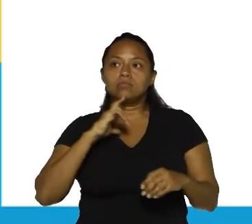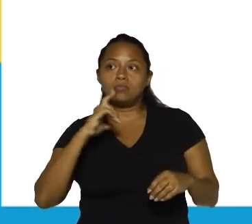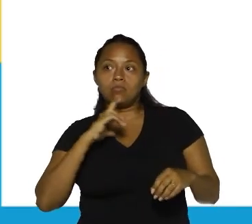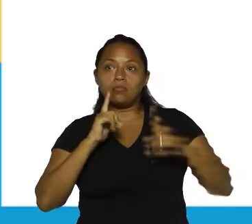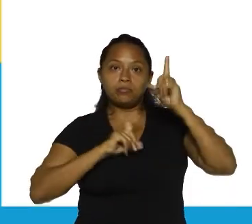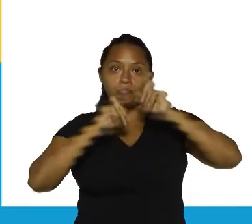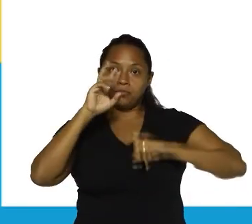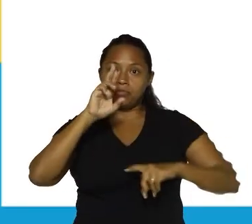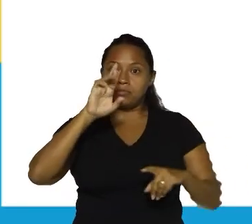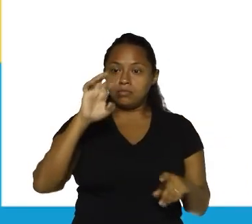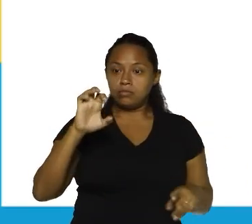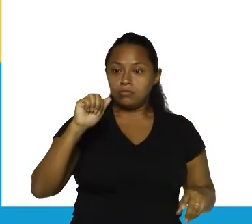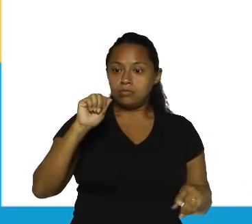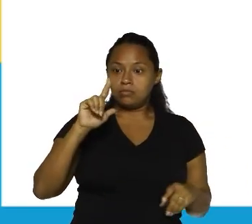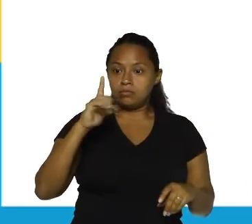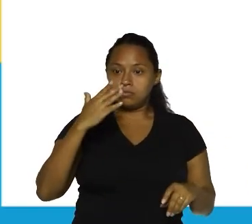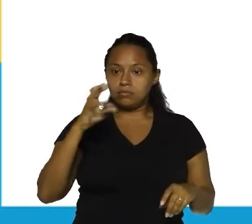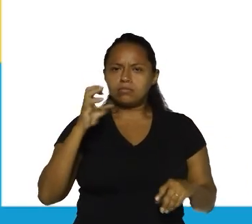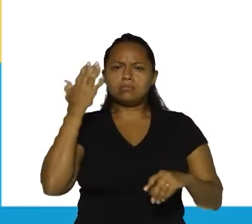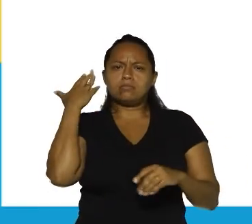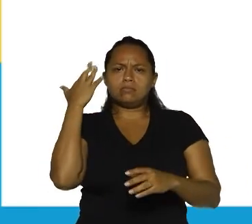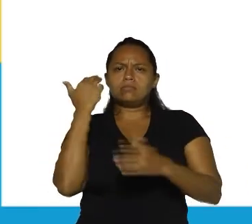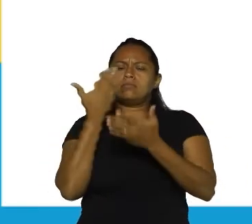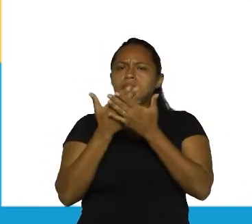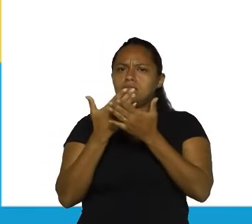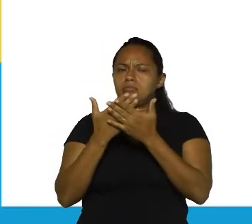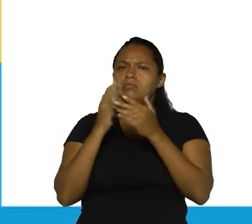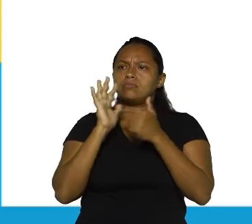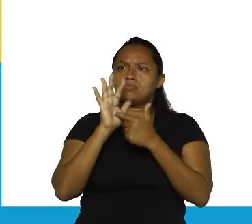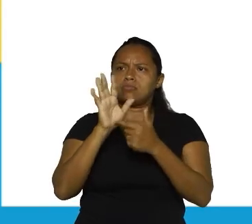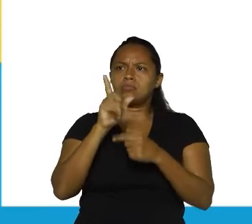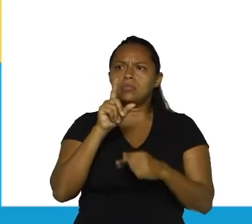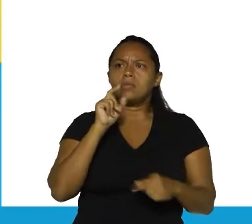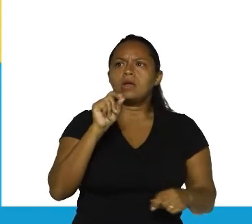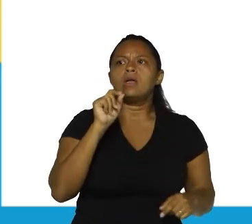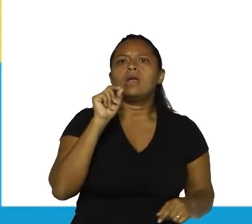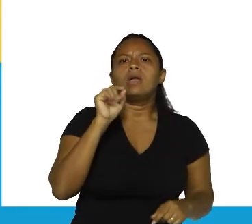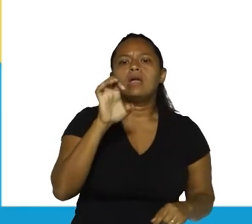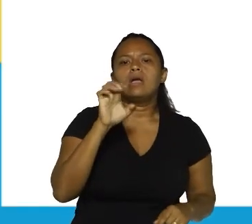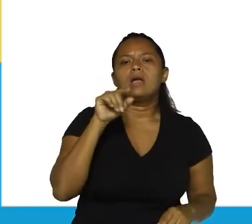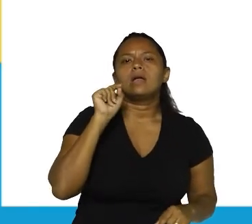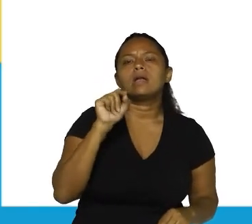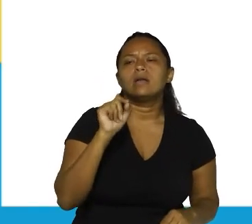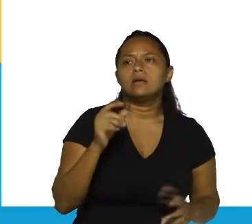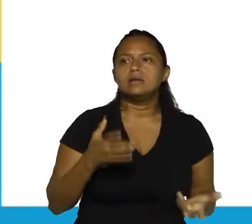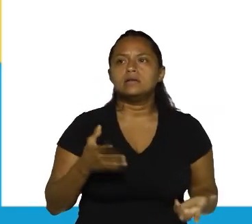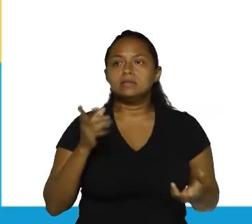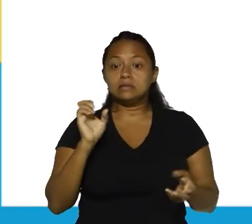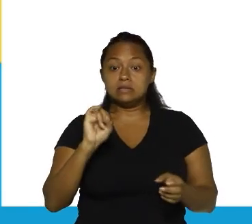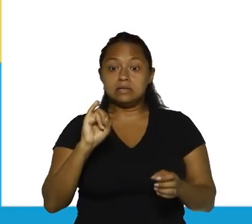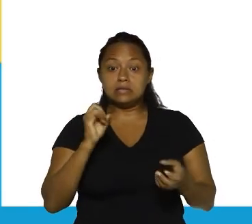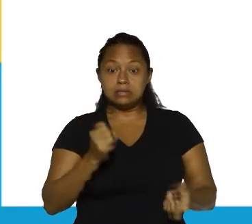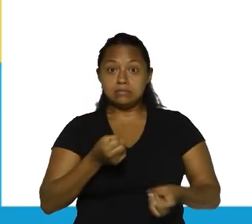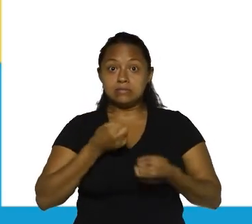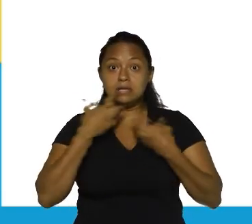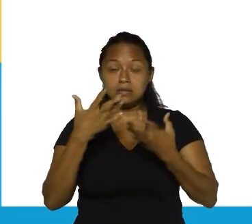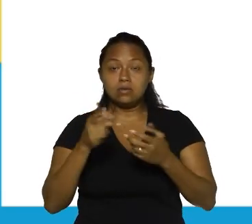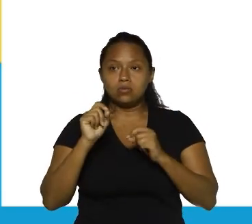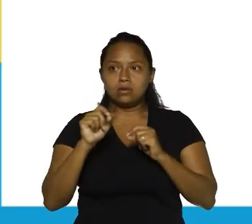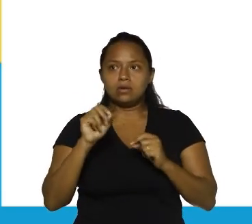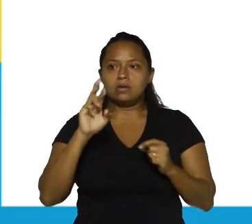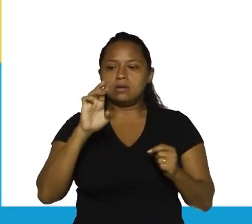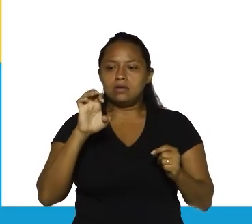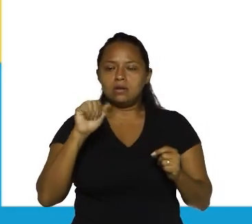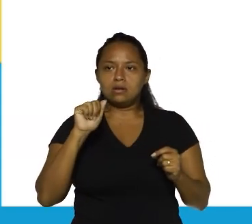realce, nós vimos isso em uma outra aula, né? O é que, se for uma expressão de realce, não